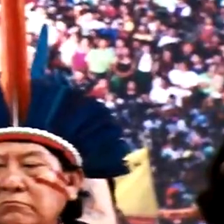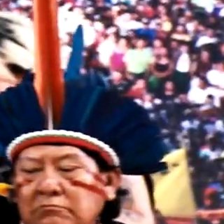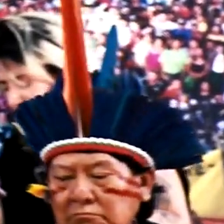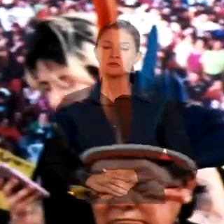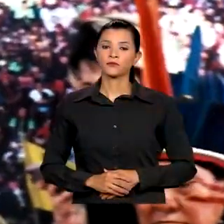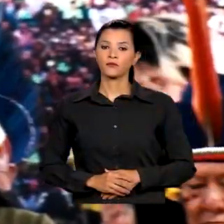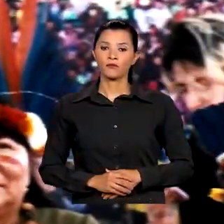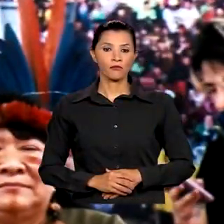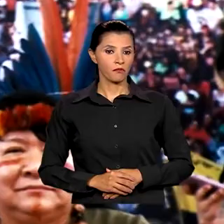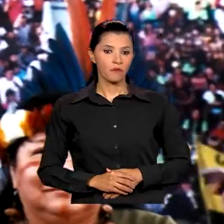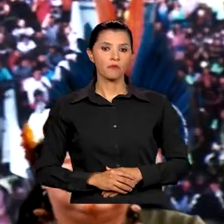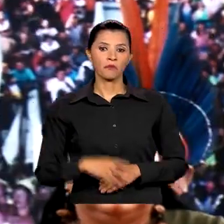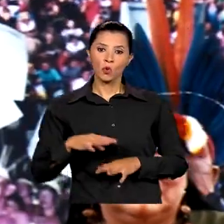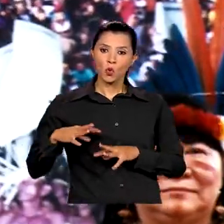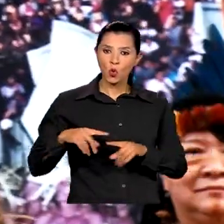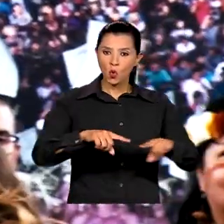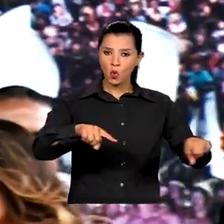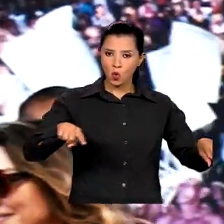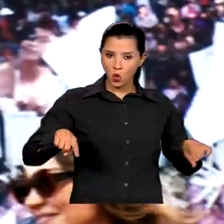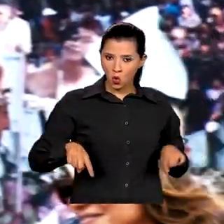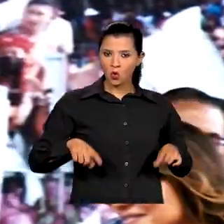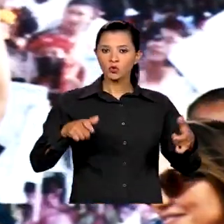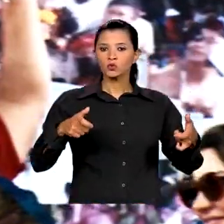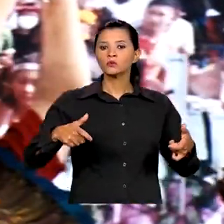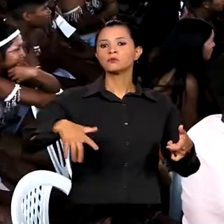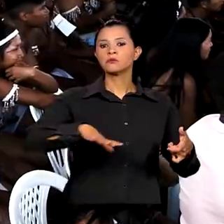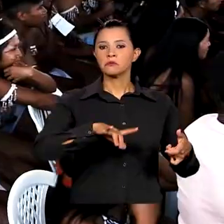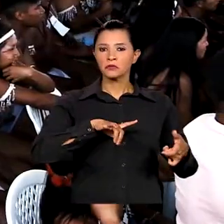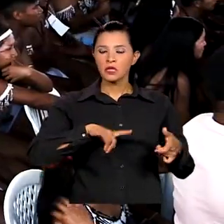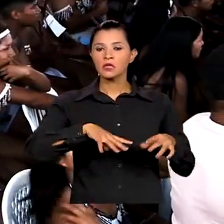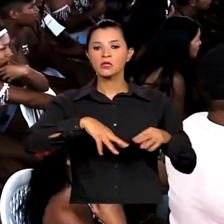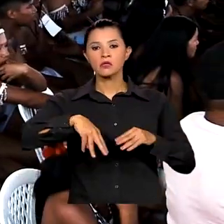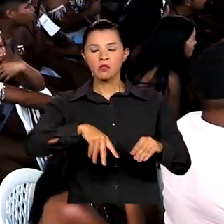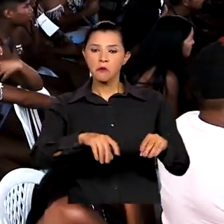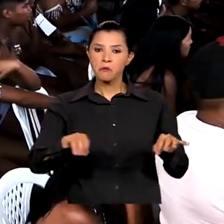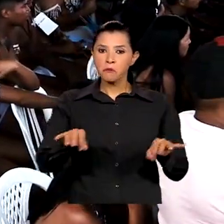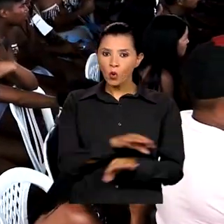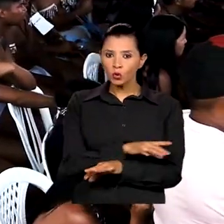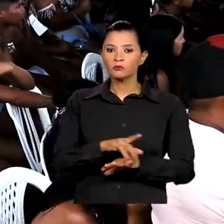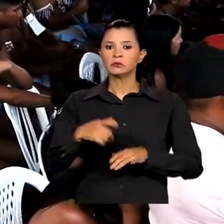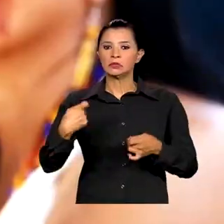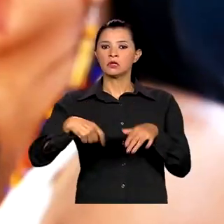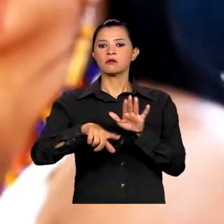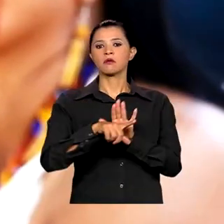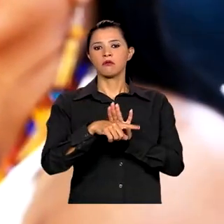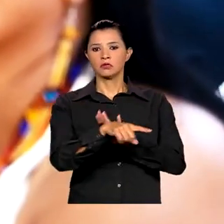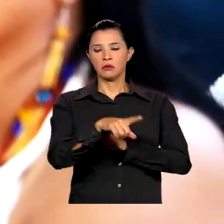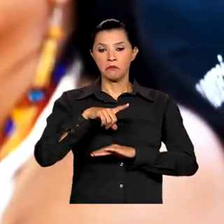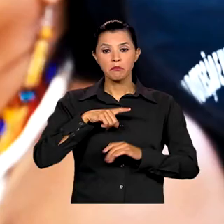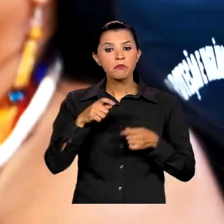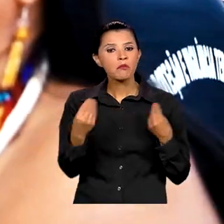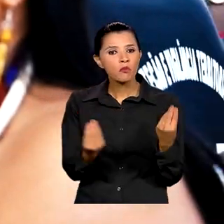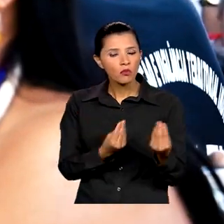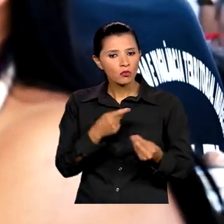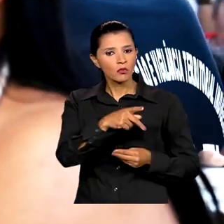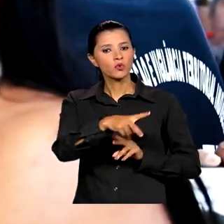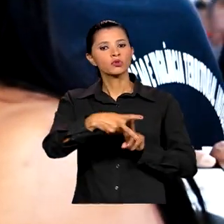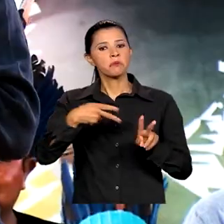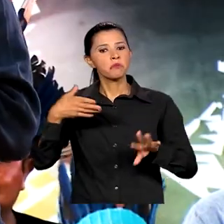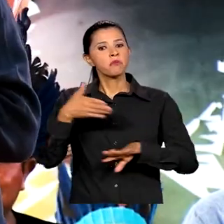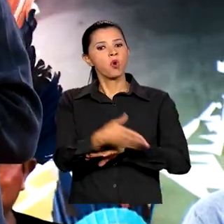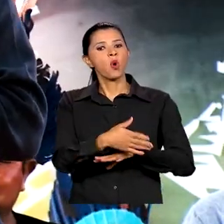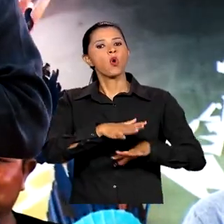Legalizar todas as terras que estão já quase que prontas os estudos para que os indígenas possam ocupar o